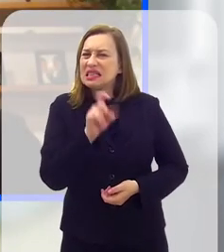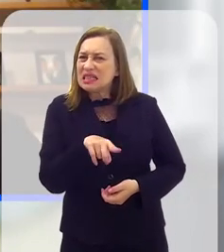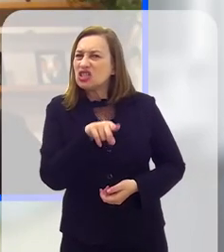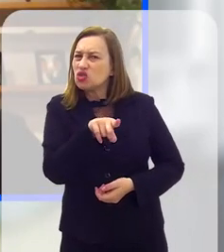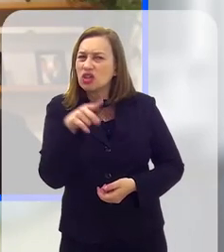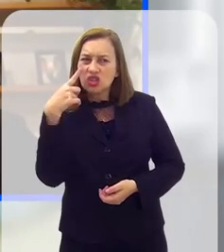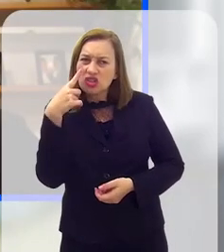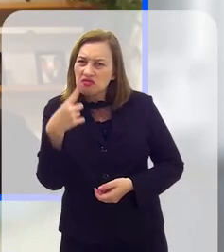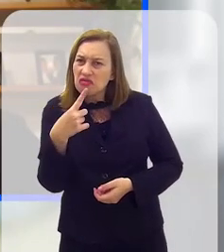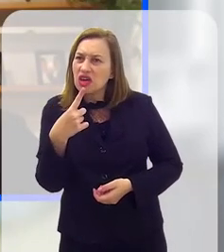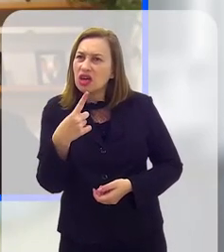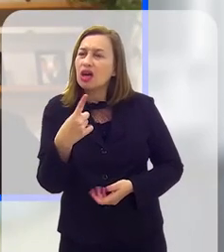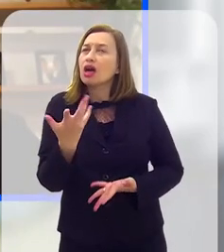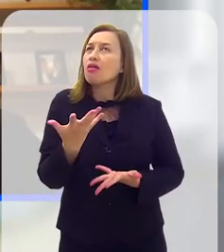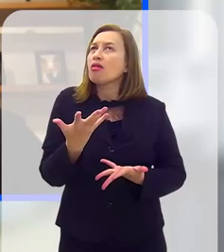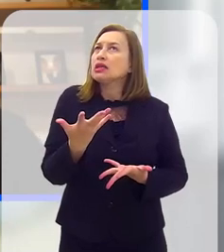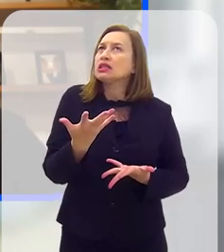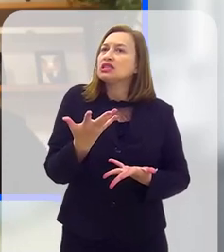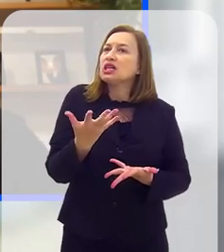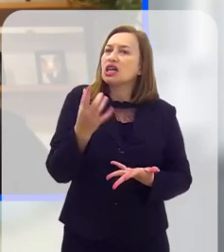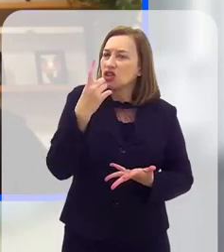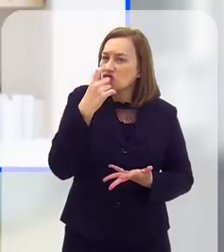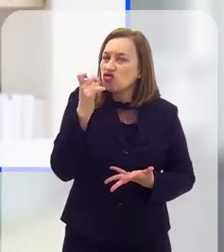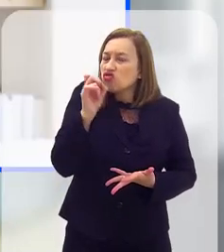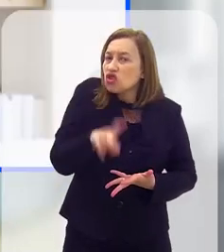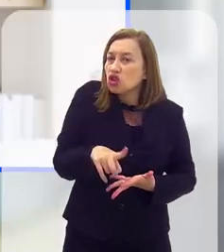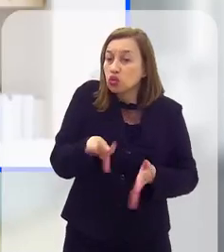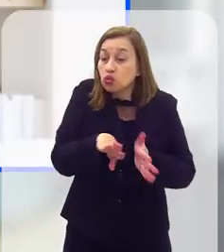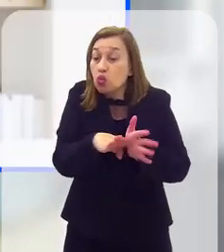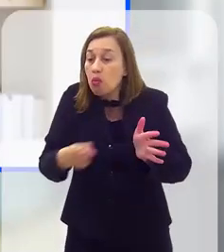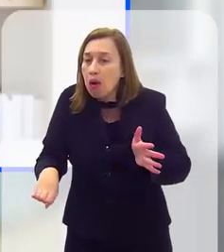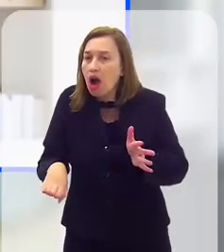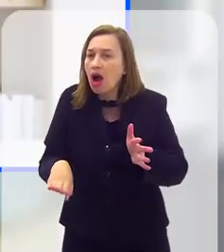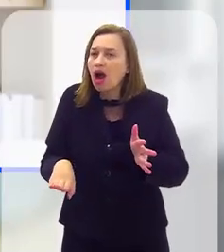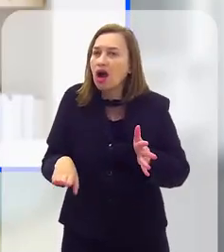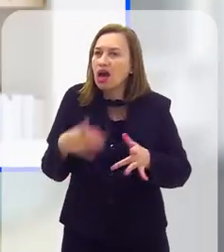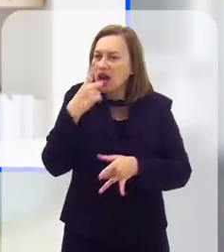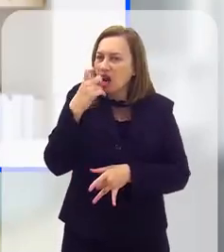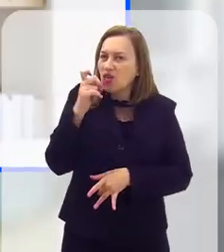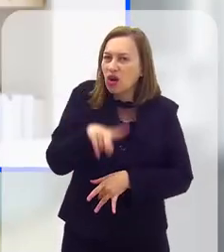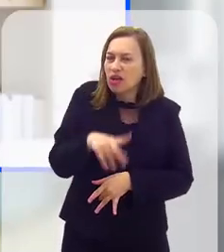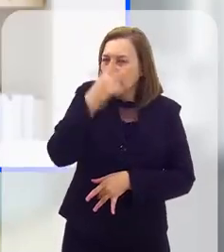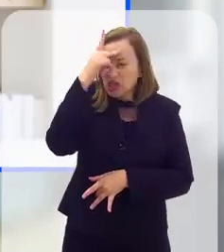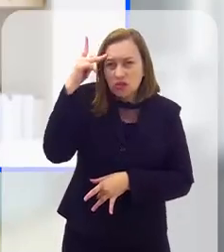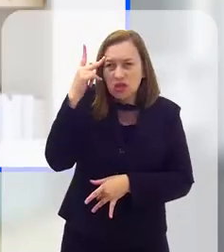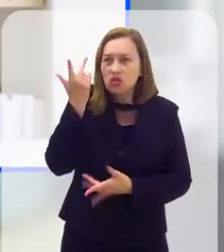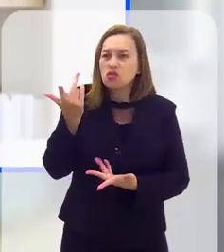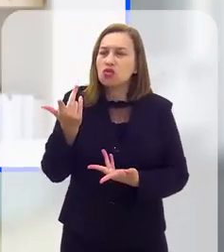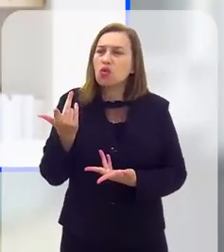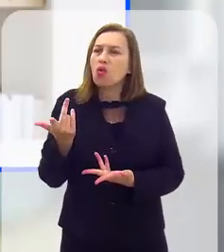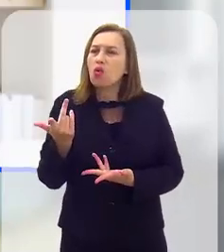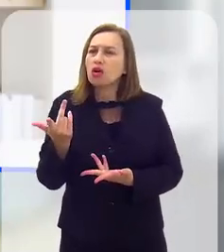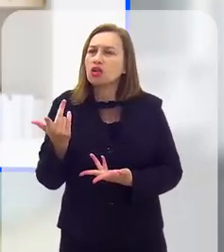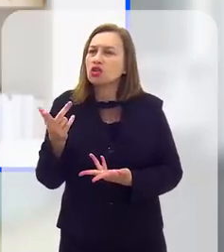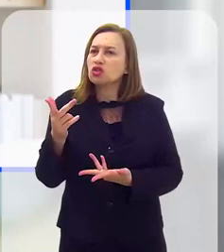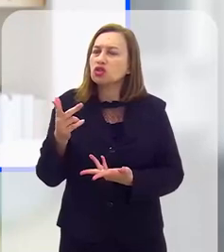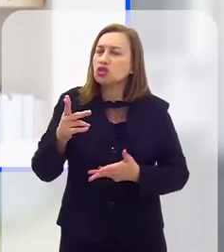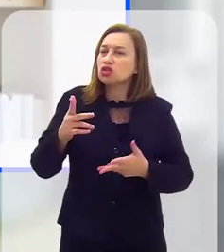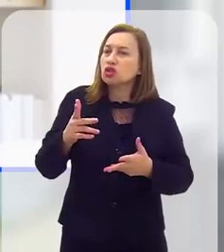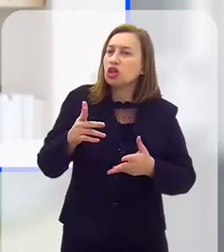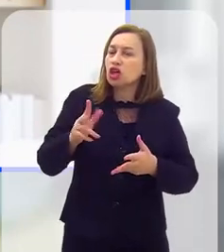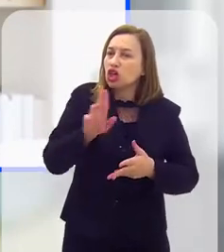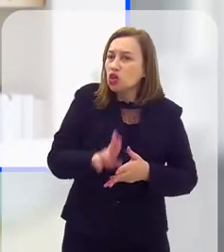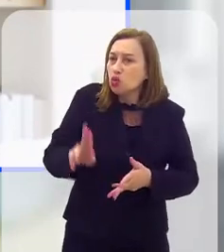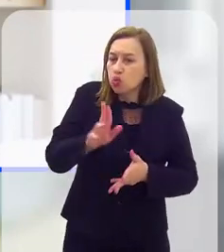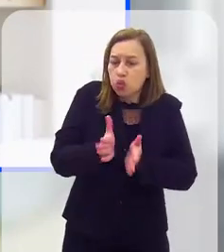Esse lixo daí que a gente vê, que é jogado no mar, ele é jogado por banhistas, por pessoas